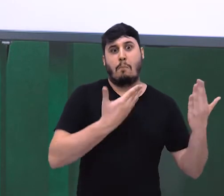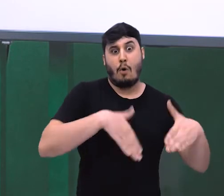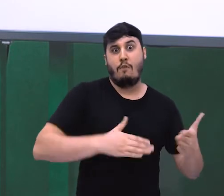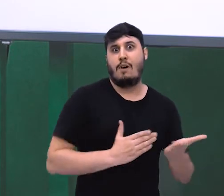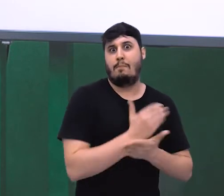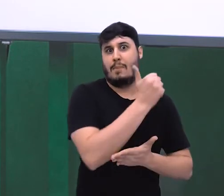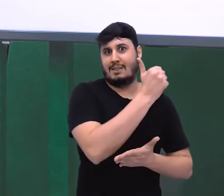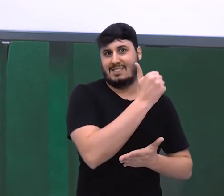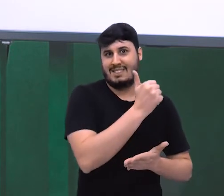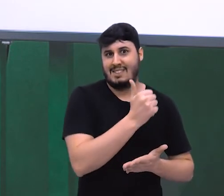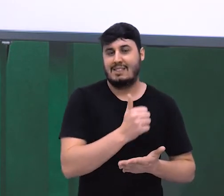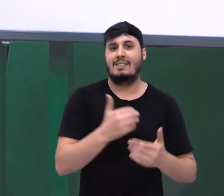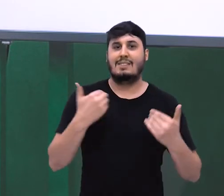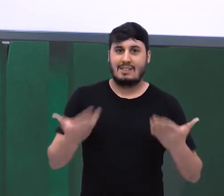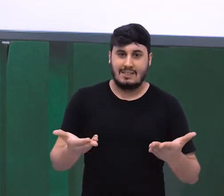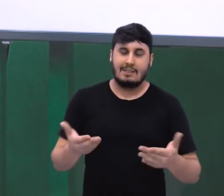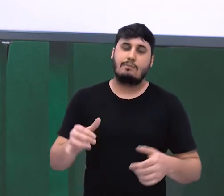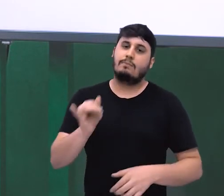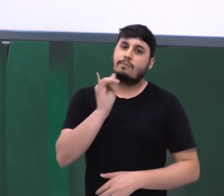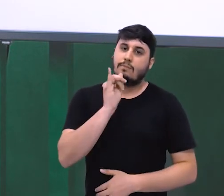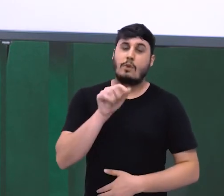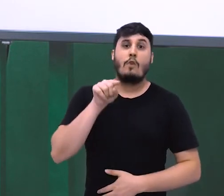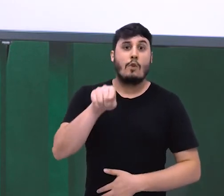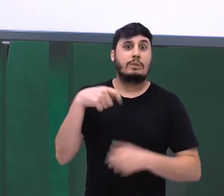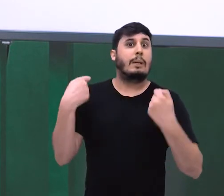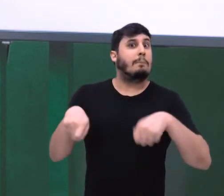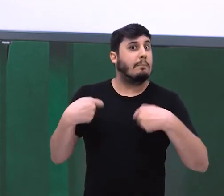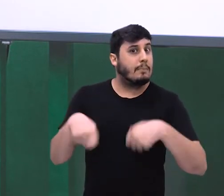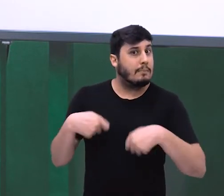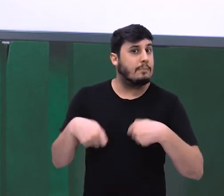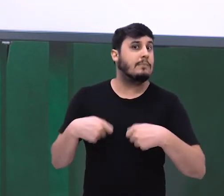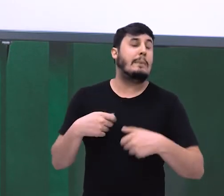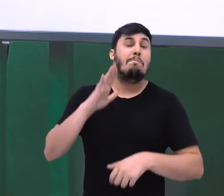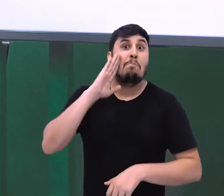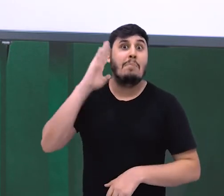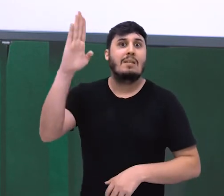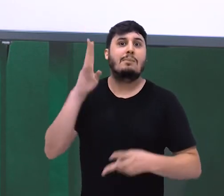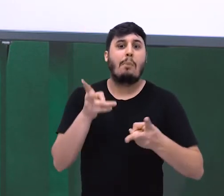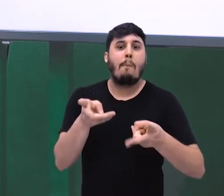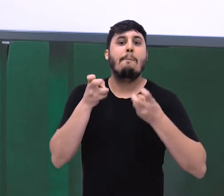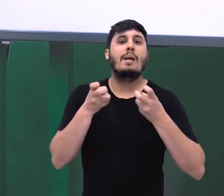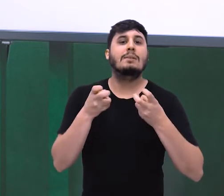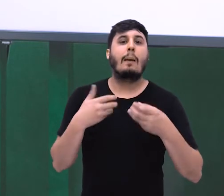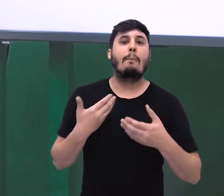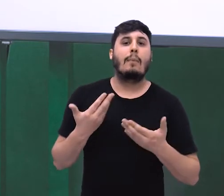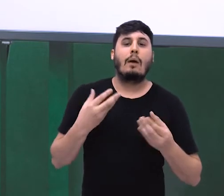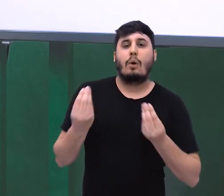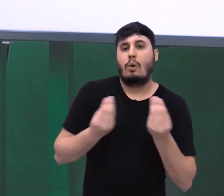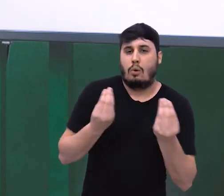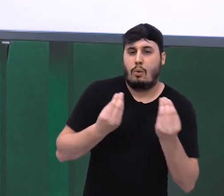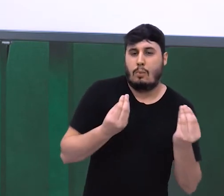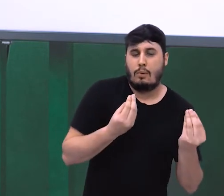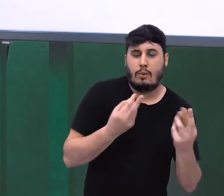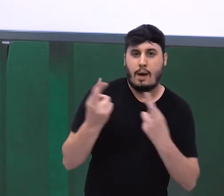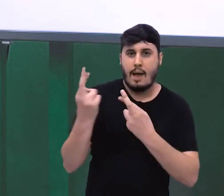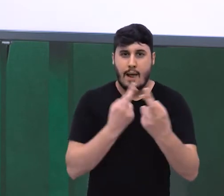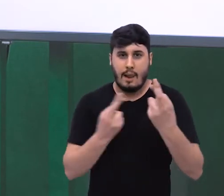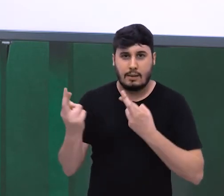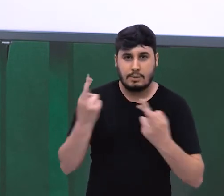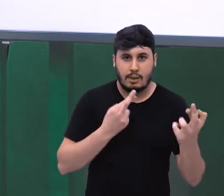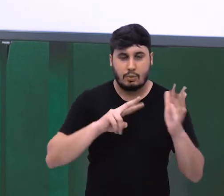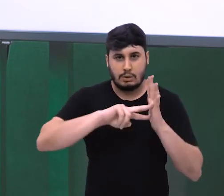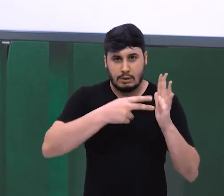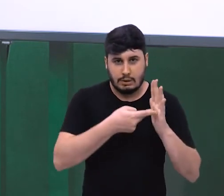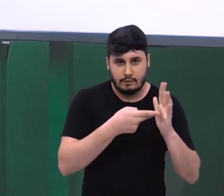das conjunções, você precisa observar, acima de tudo, a relação semântica. Ou seja,